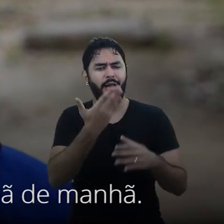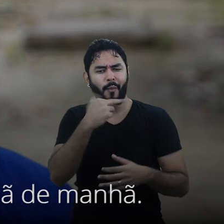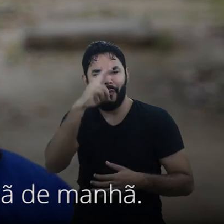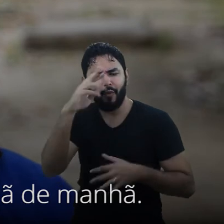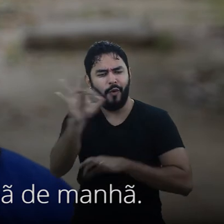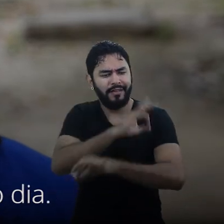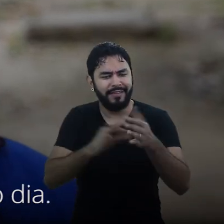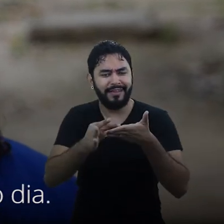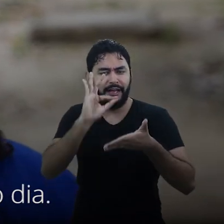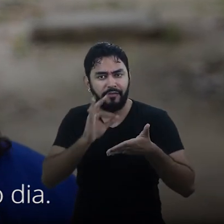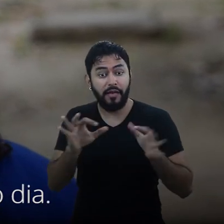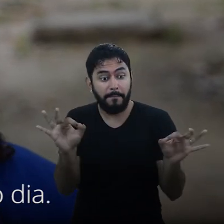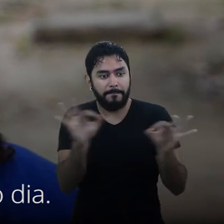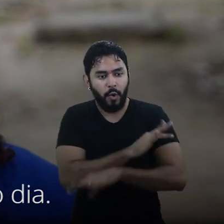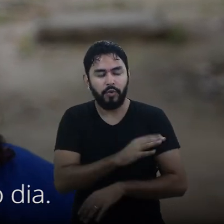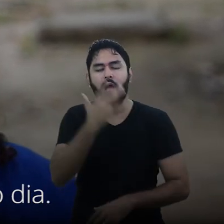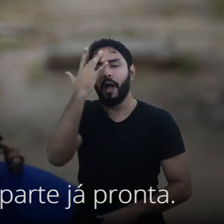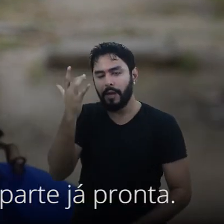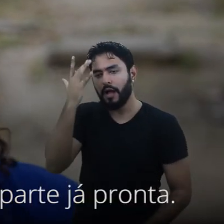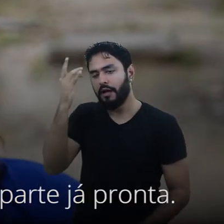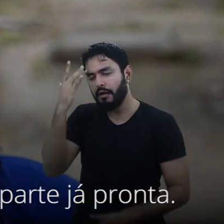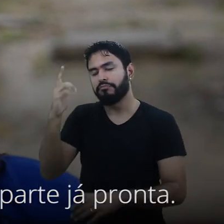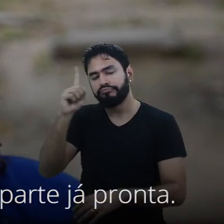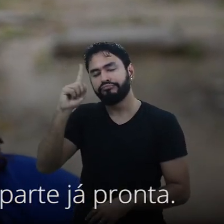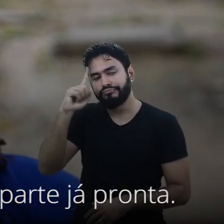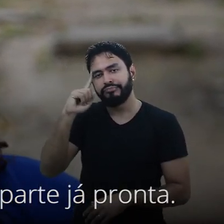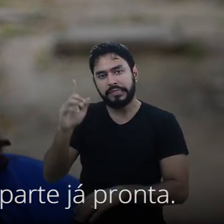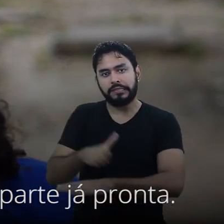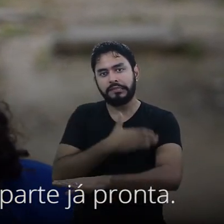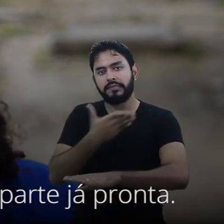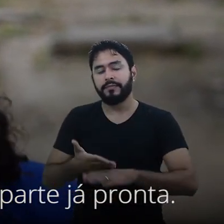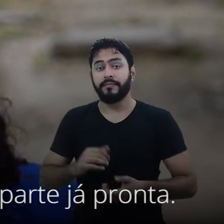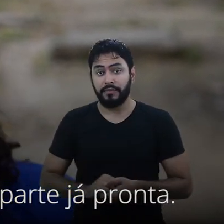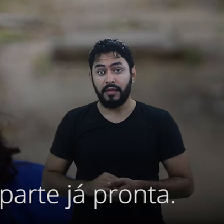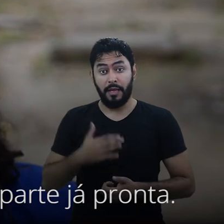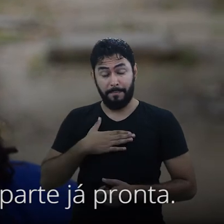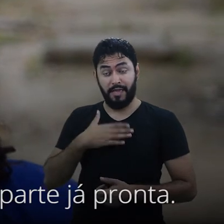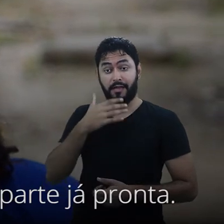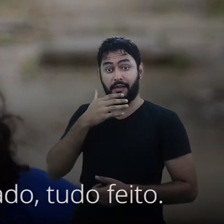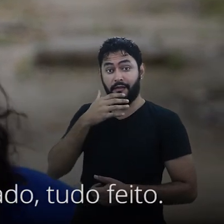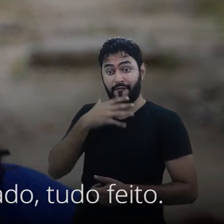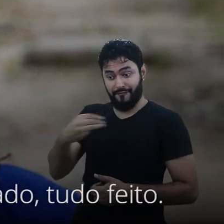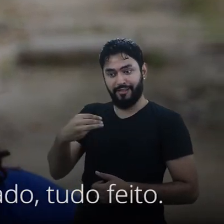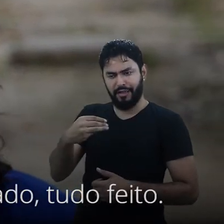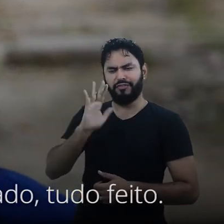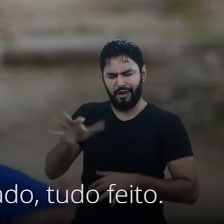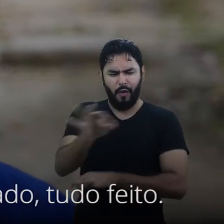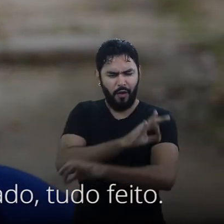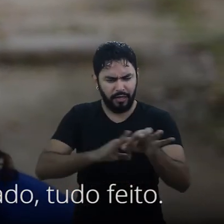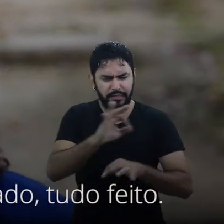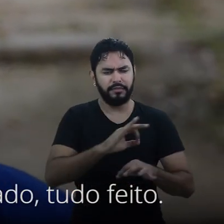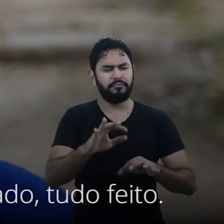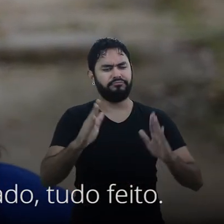pronto para amanhã de manhã, mesma rotina, todos os santos dias. Porque a minha filha já deixa a maior parte já pronta, já deixa a casa arrumada,